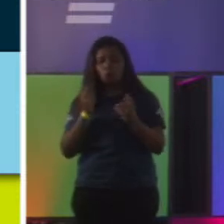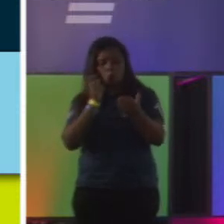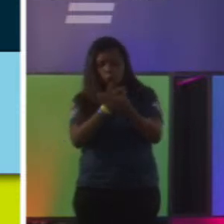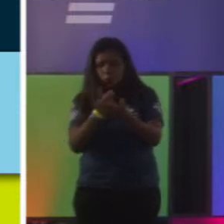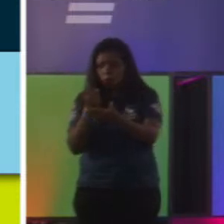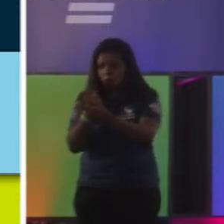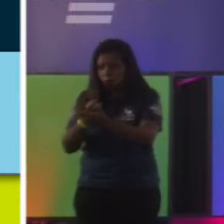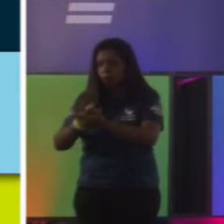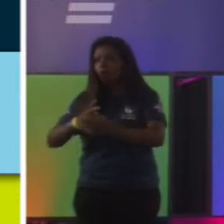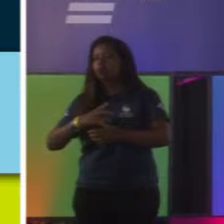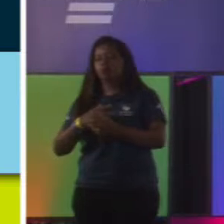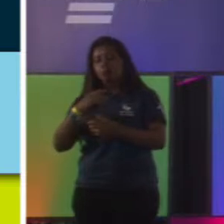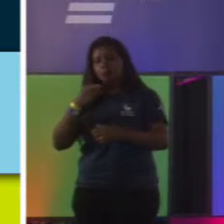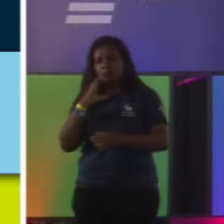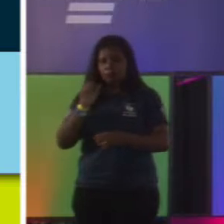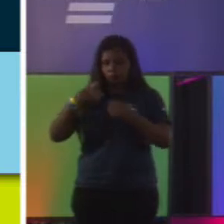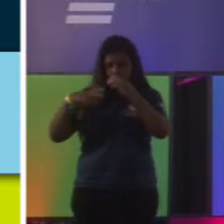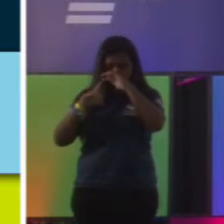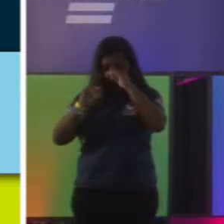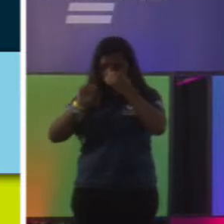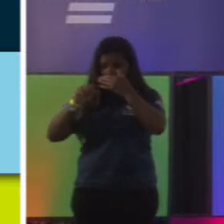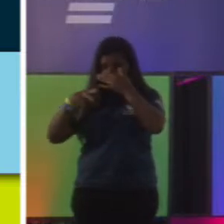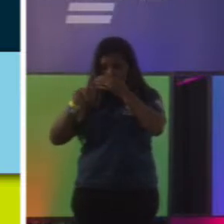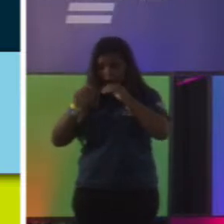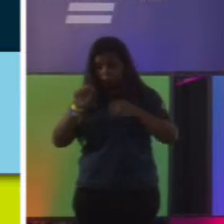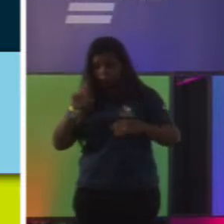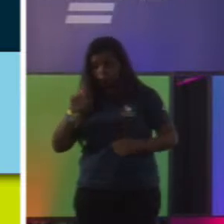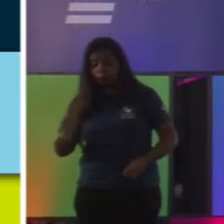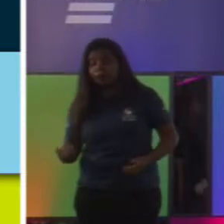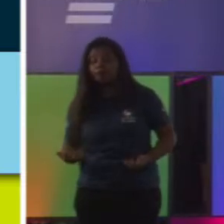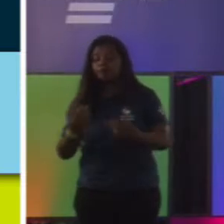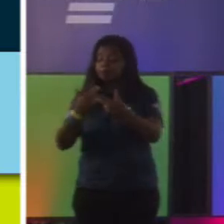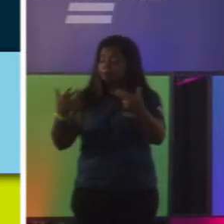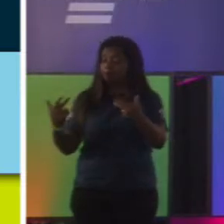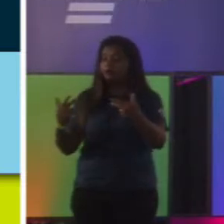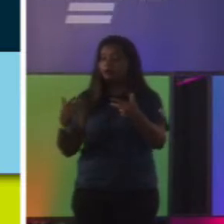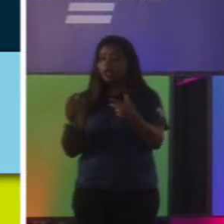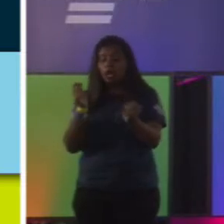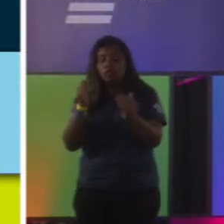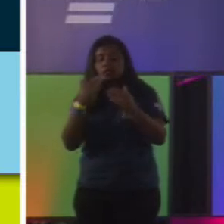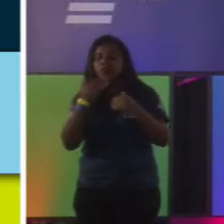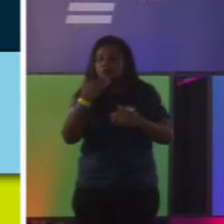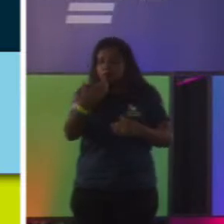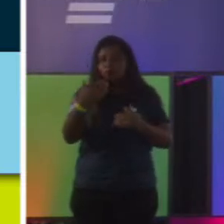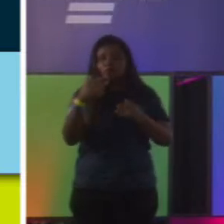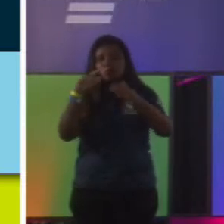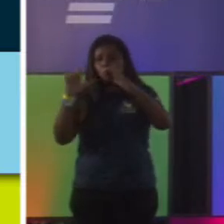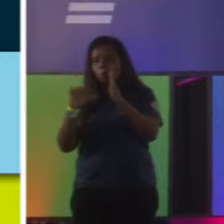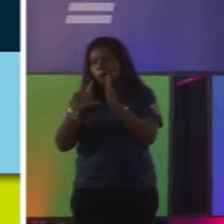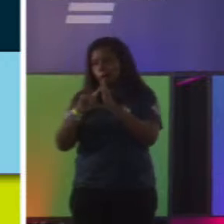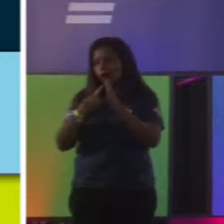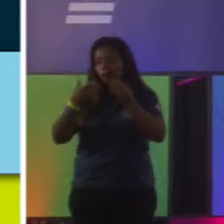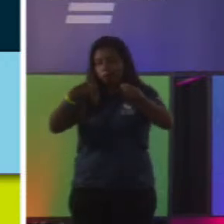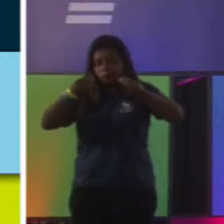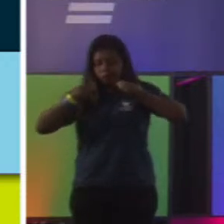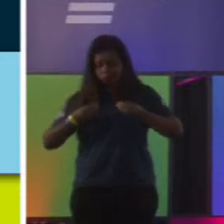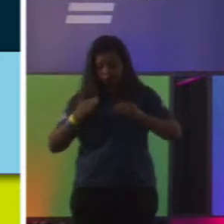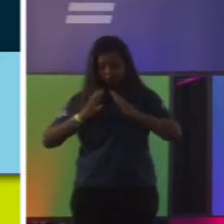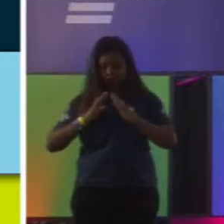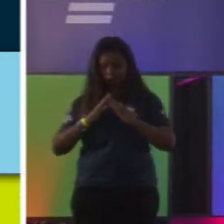consignado. Acho que o nome é consignado, agora não lembro. Mas, basicamente, você consegue pedir para a loja entregar na sua casa, você prova, depois